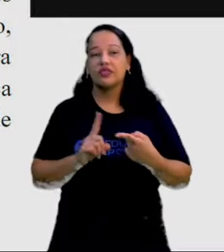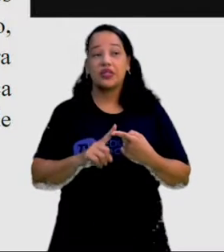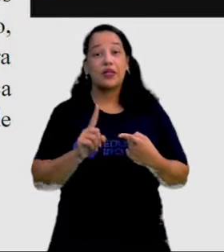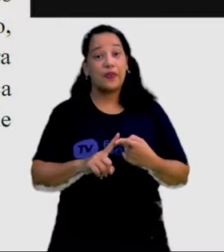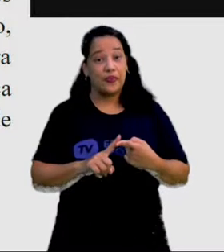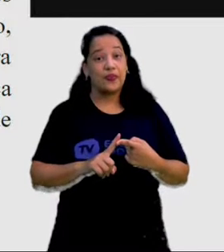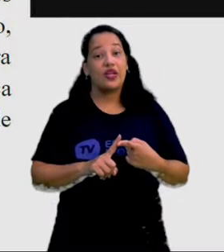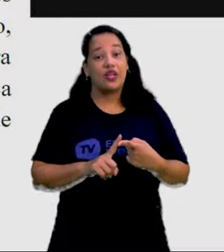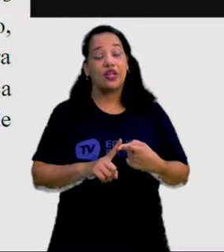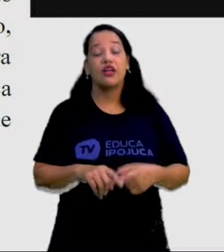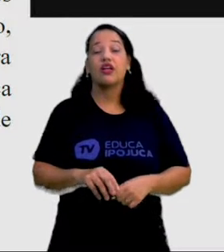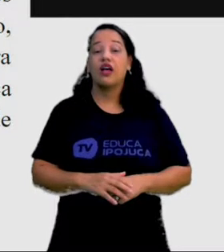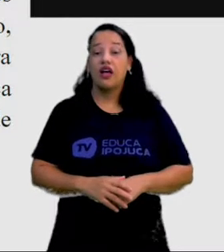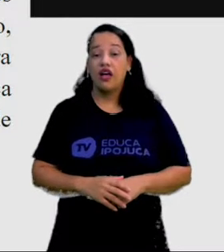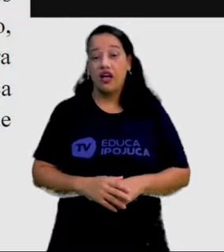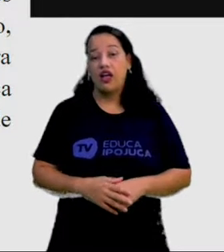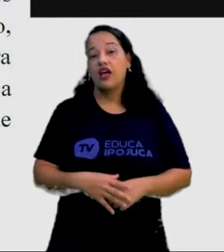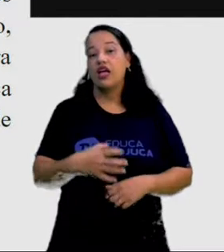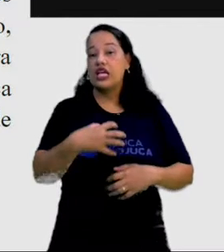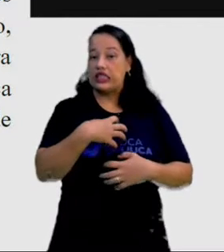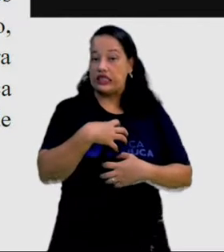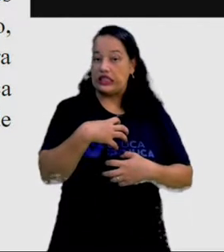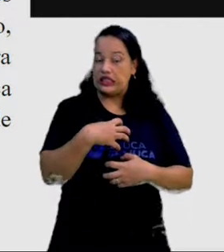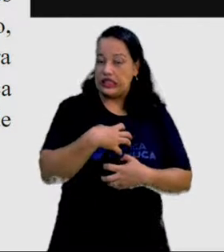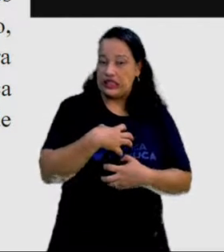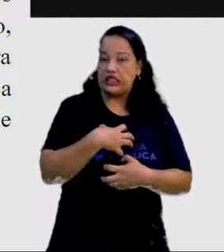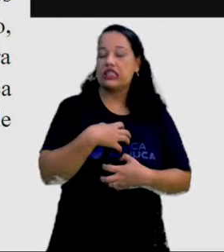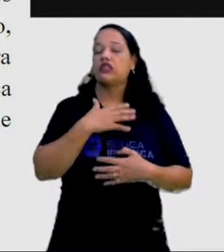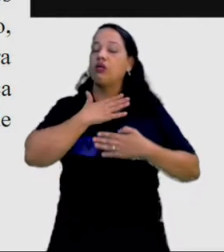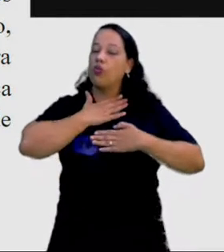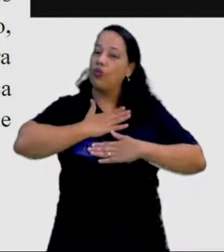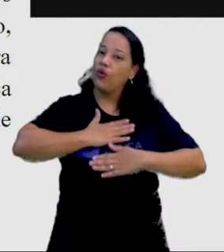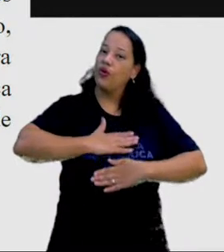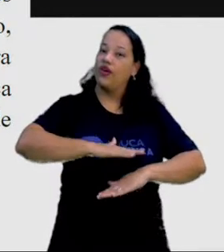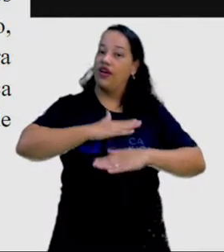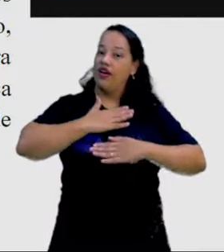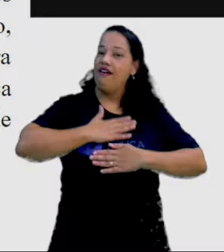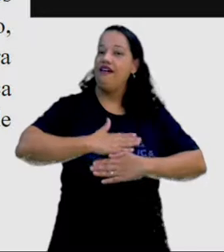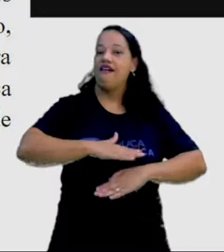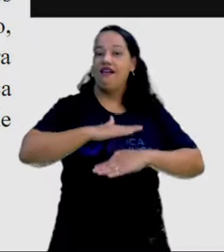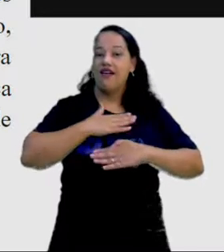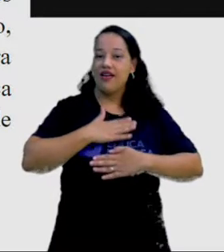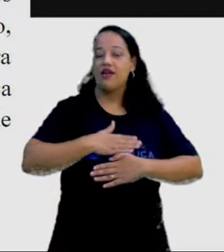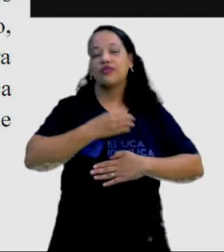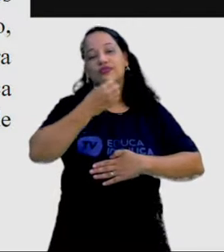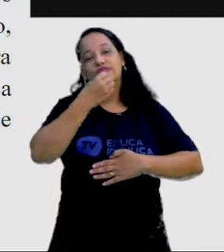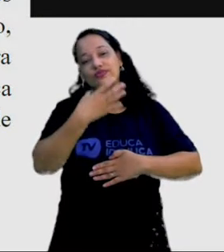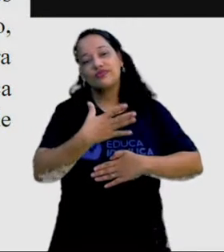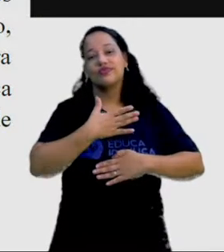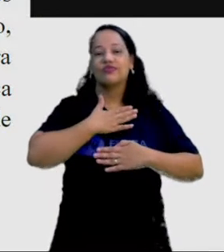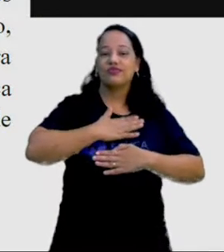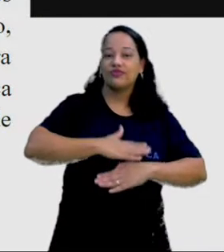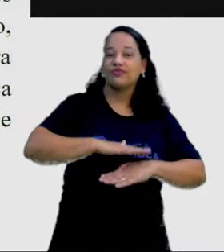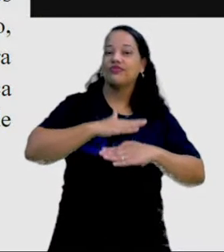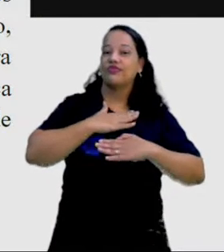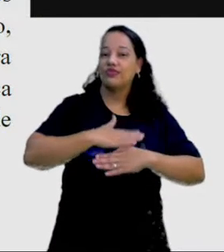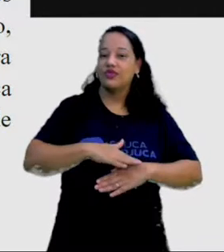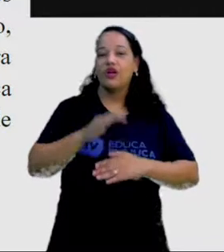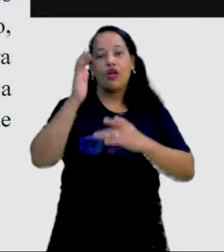também tá associado à sensação de relaxamento, né? O exercício físico tem efeitos positivos nos